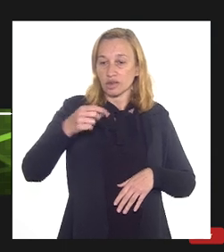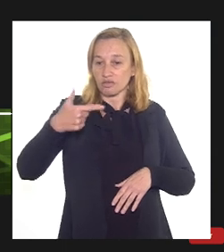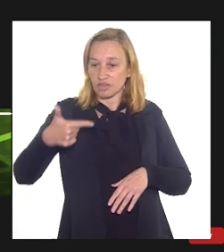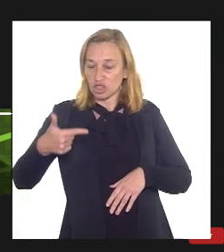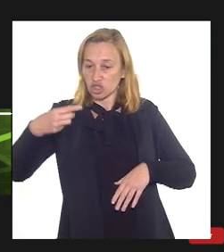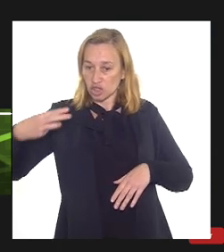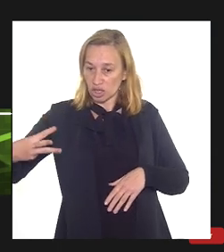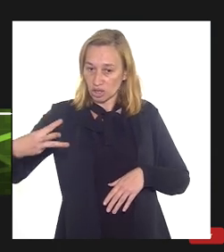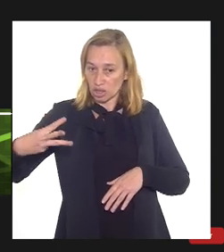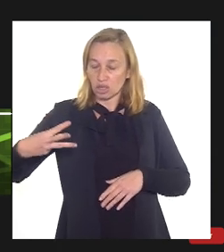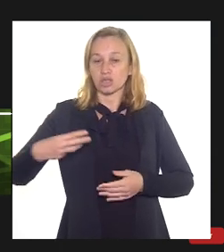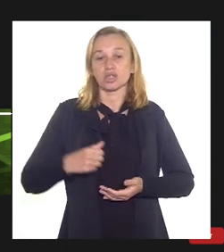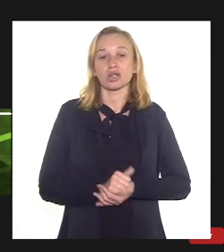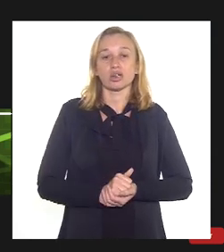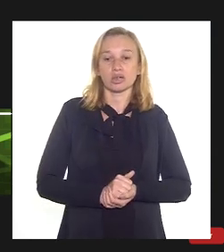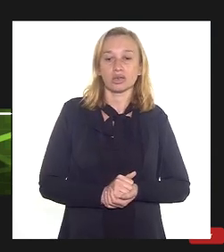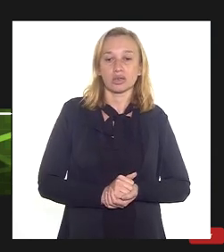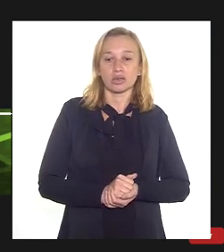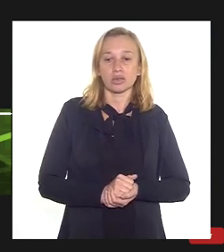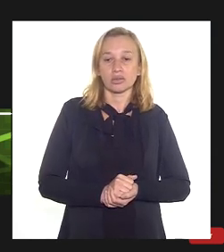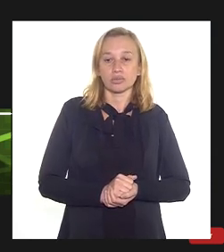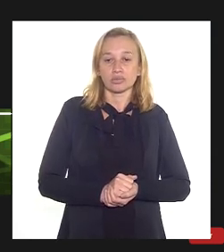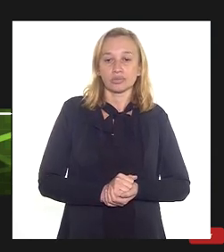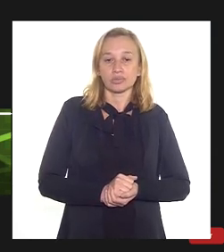Primeiro semestre de 2023. Isso.